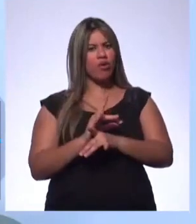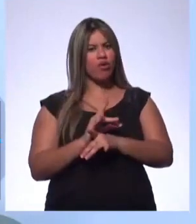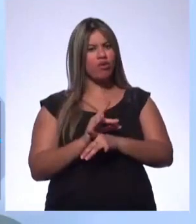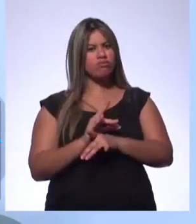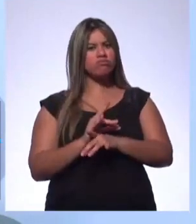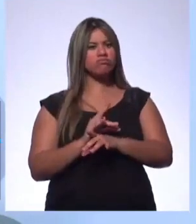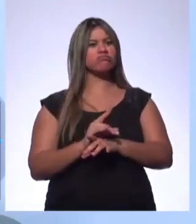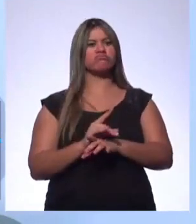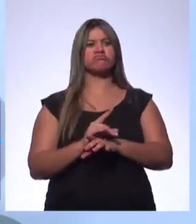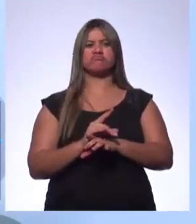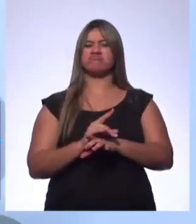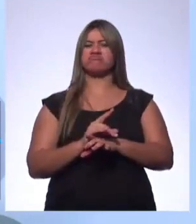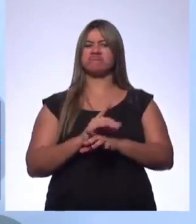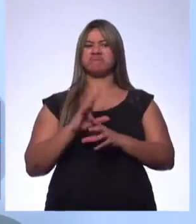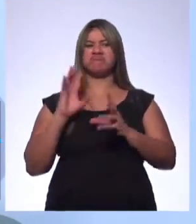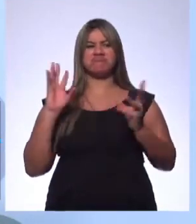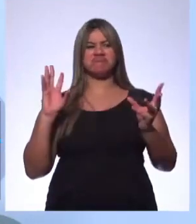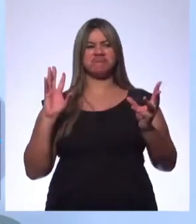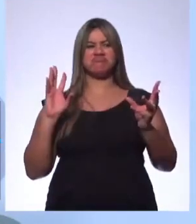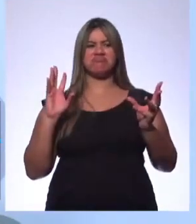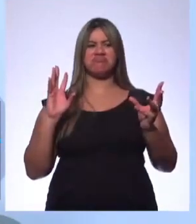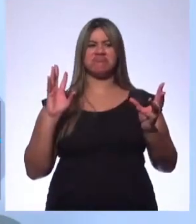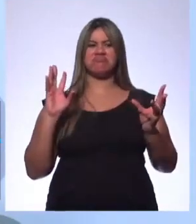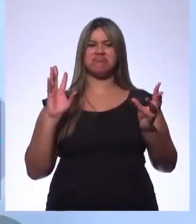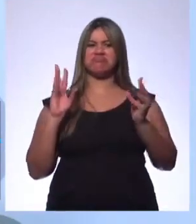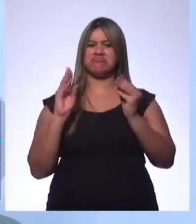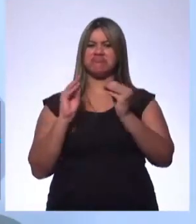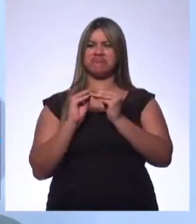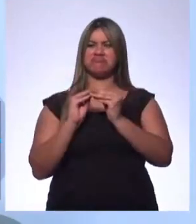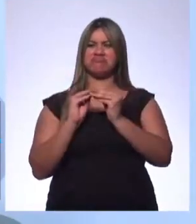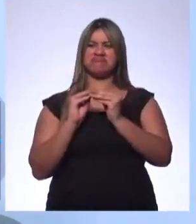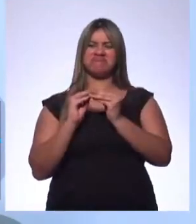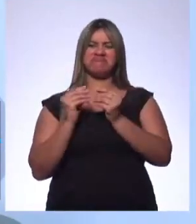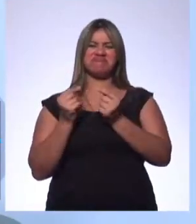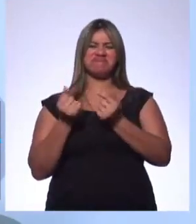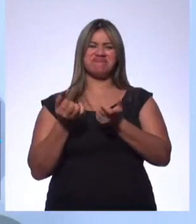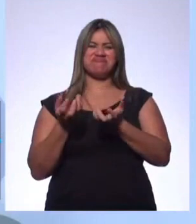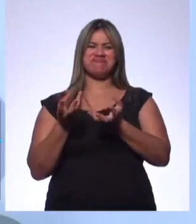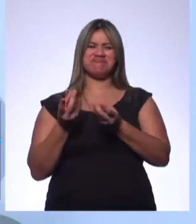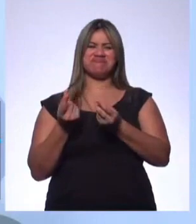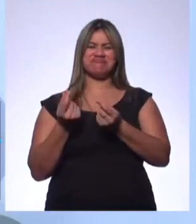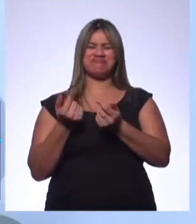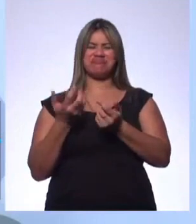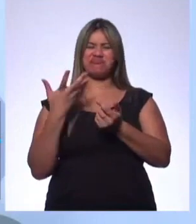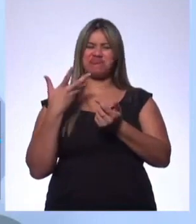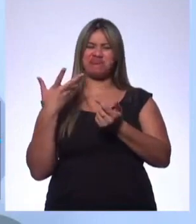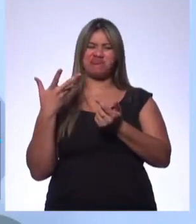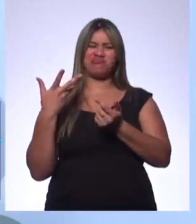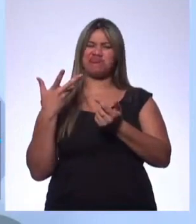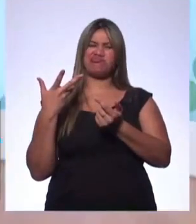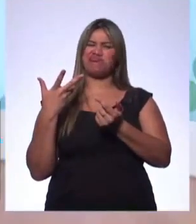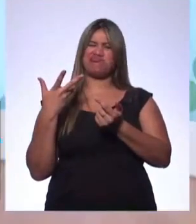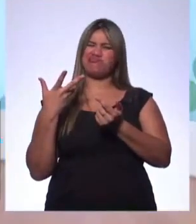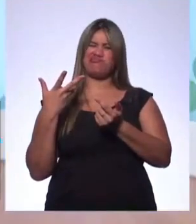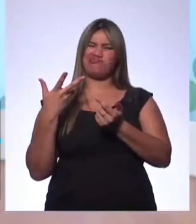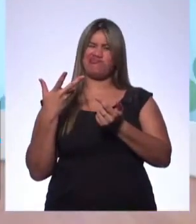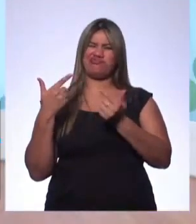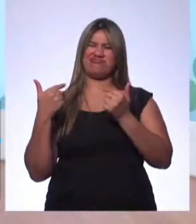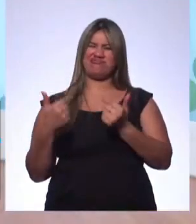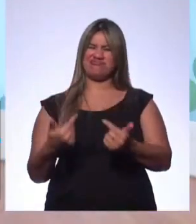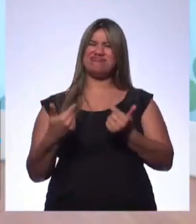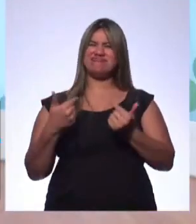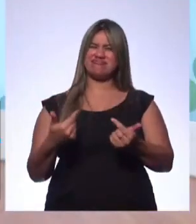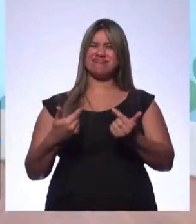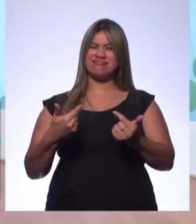Fica uma resenha, às vezes erra a palavra, fica uma resenha meio sem sal, sem açúcar, É, sem graça. Sem